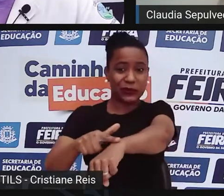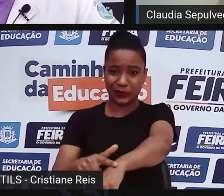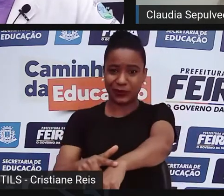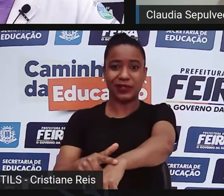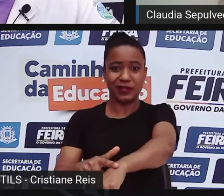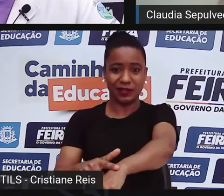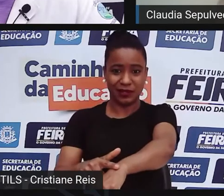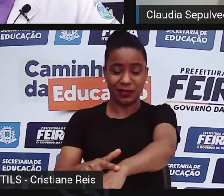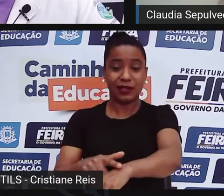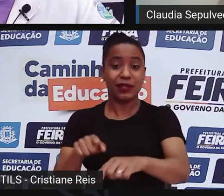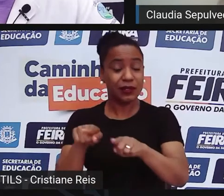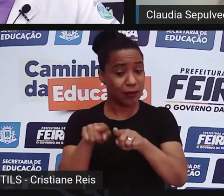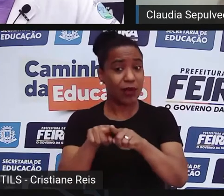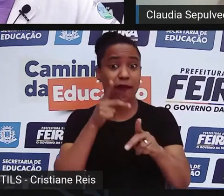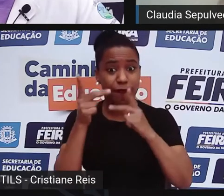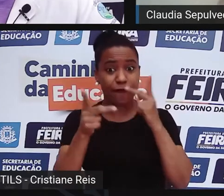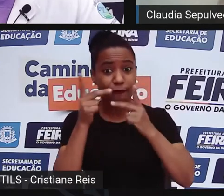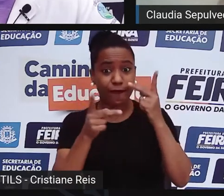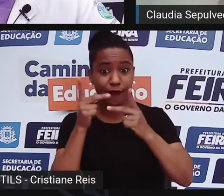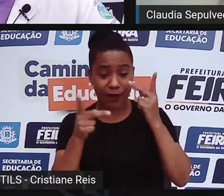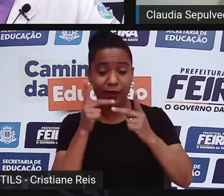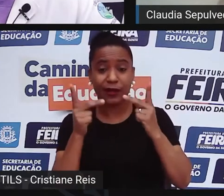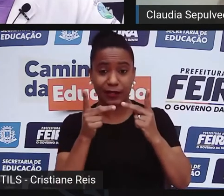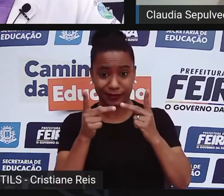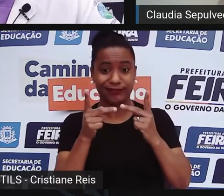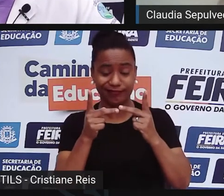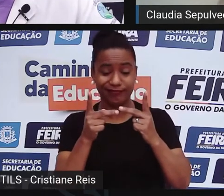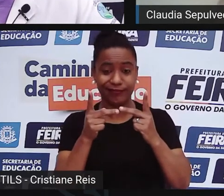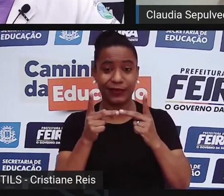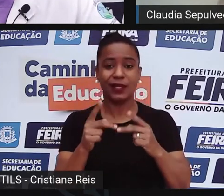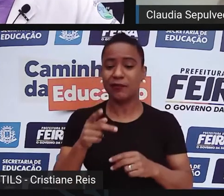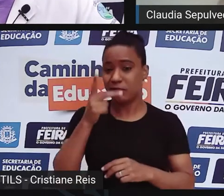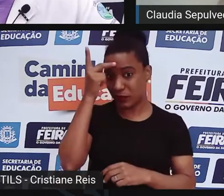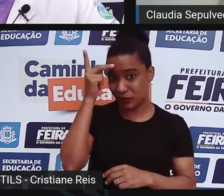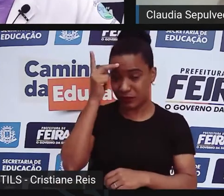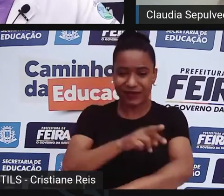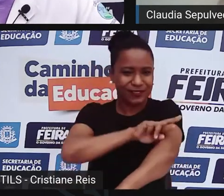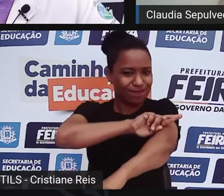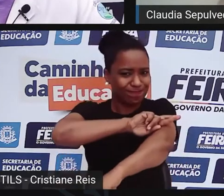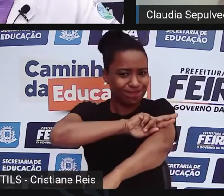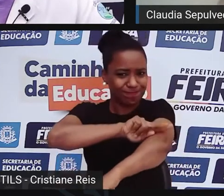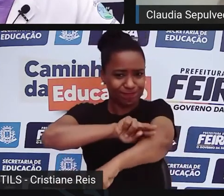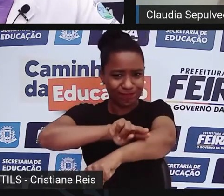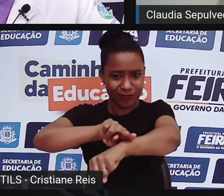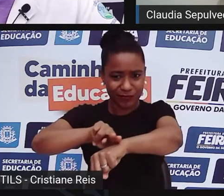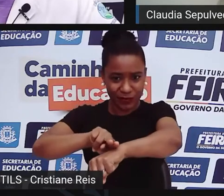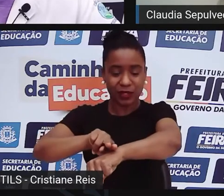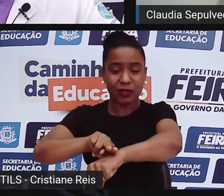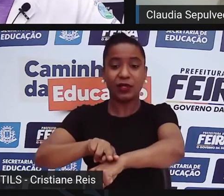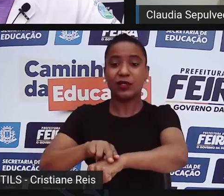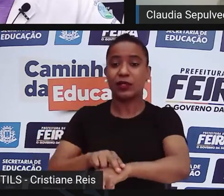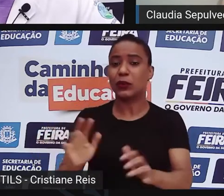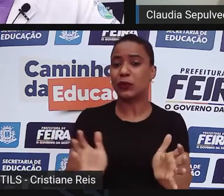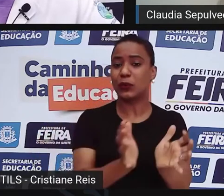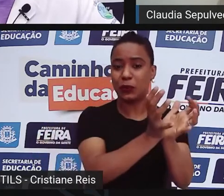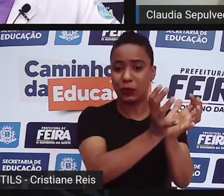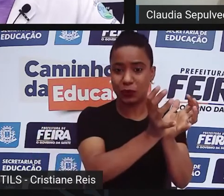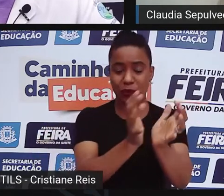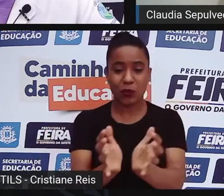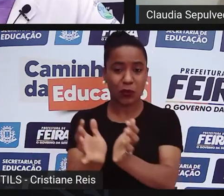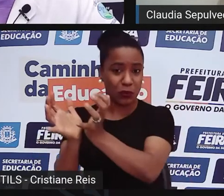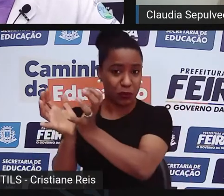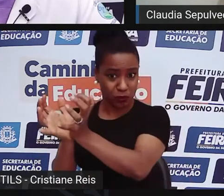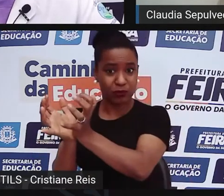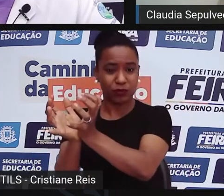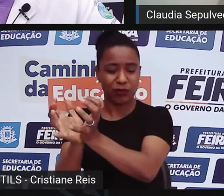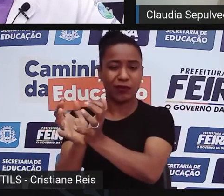ideia do conceito de raça, quer dizer, a partir de uma atribuição, de uma correlação entre atributos físicos da